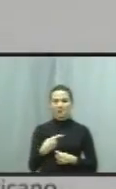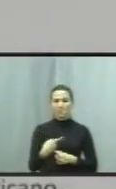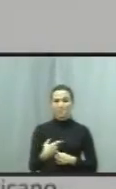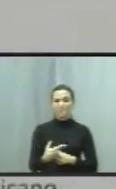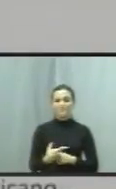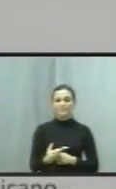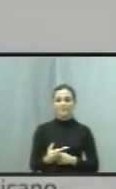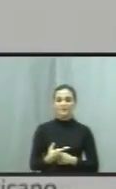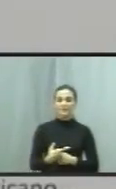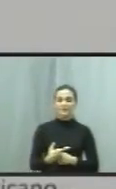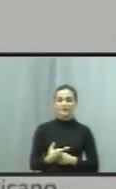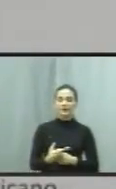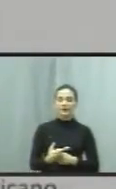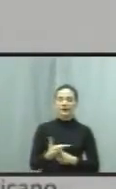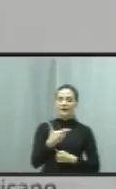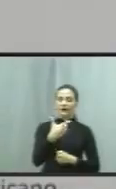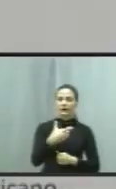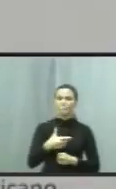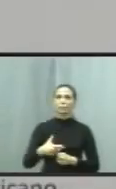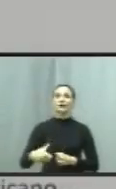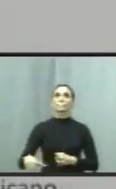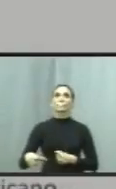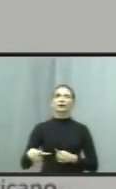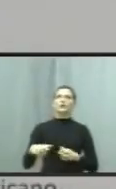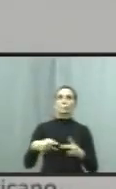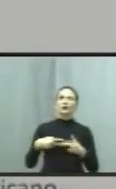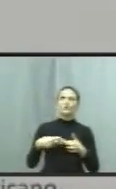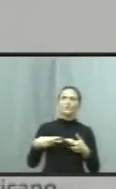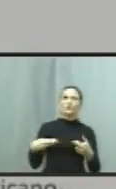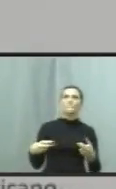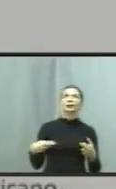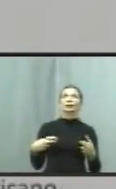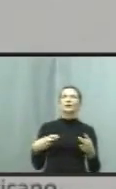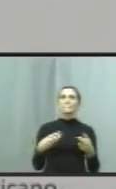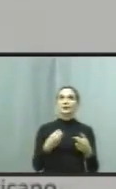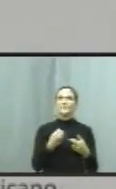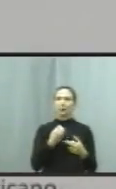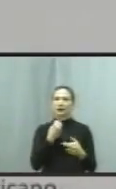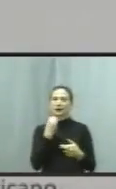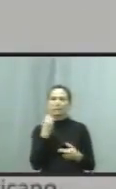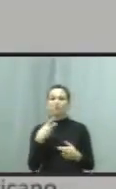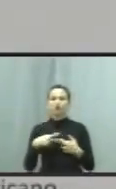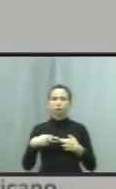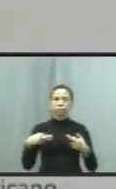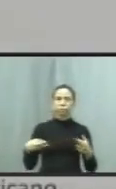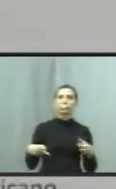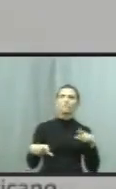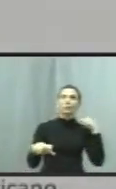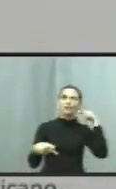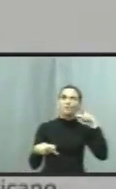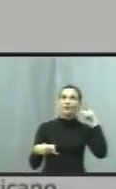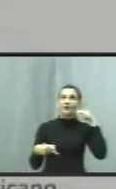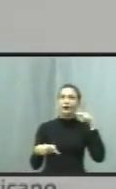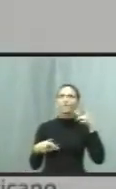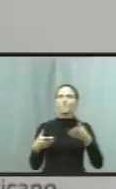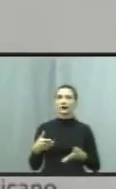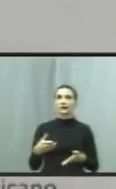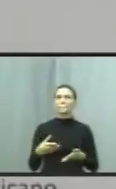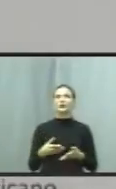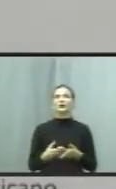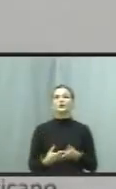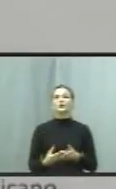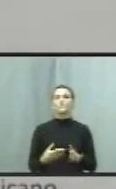e aí vou repetir as bem-aventuranças do político. Já faz mais de um ano que a gente não fala sobre isso, em